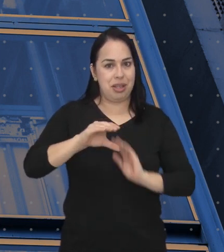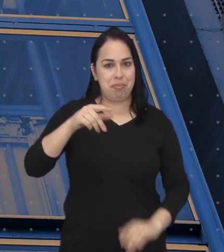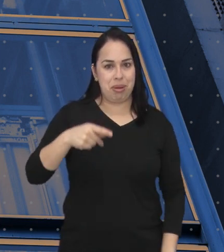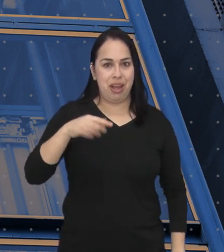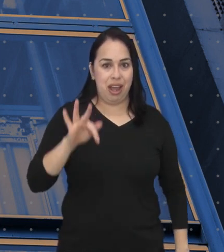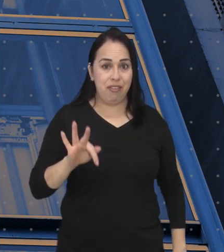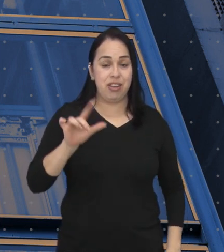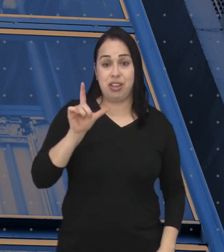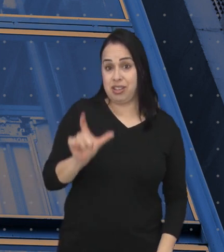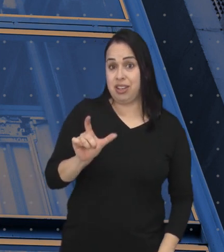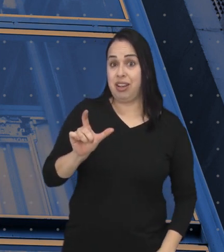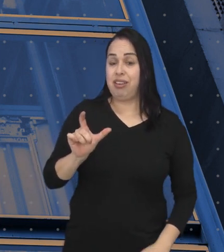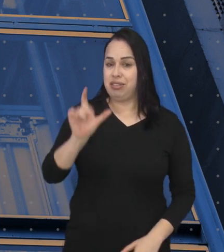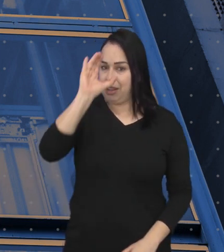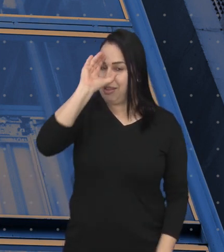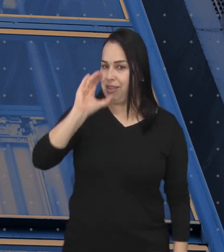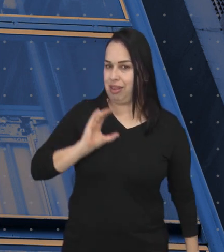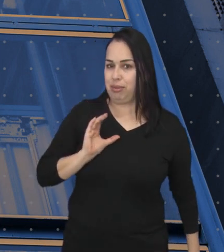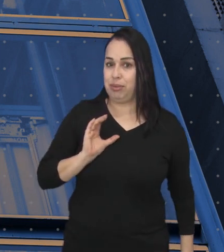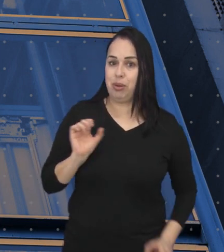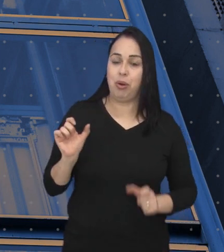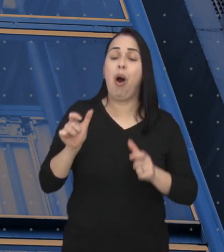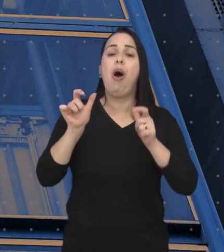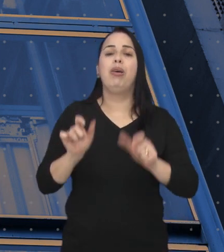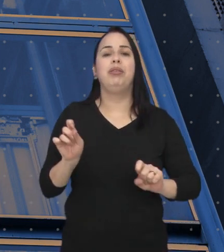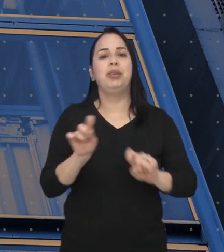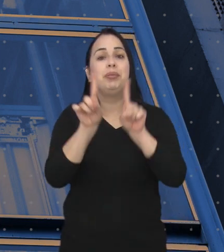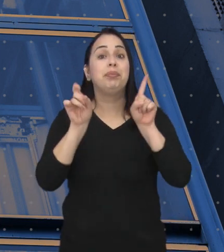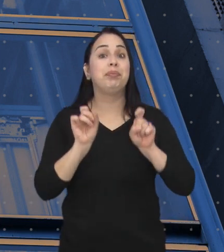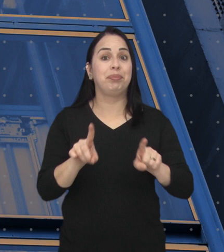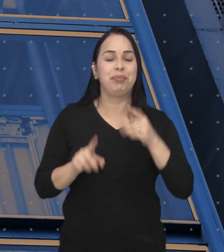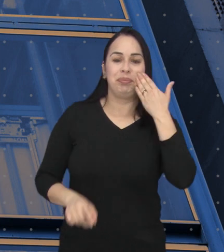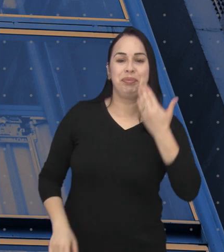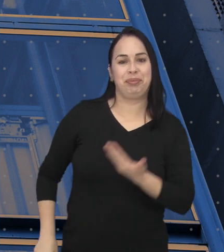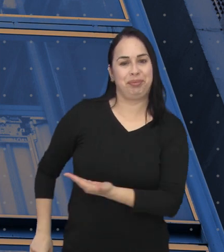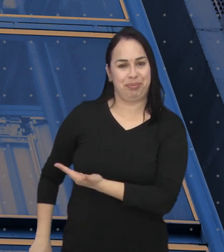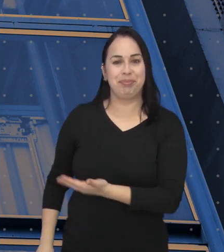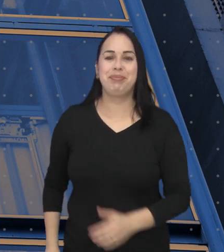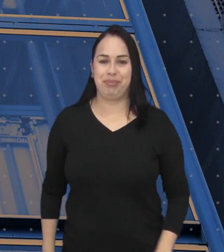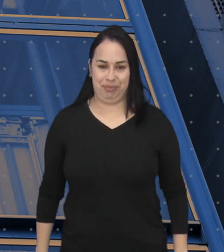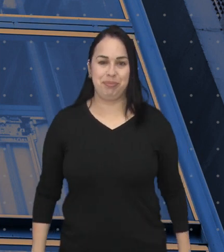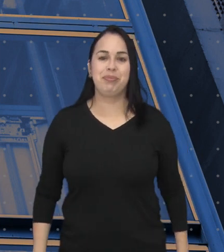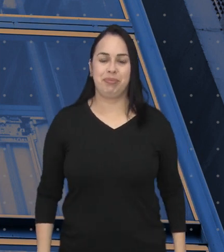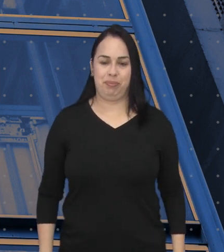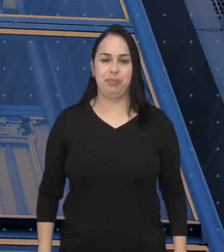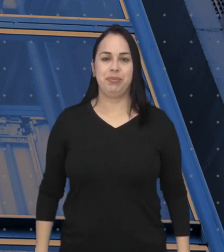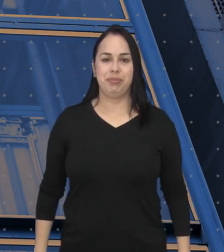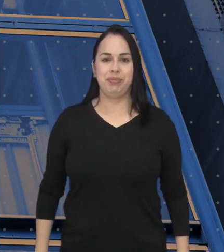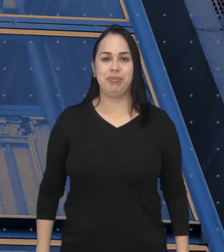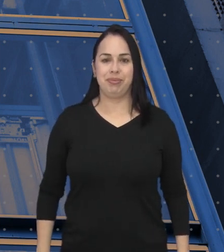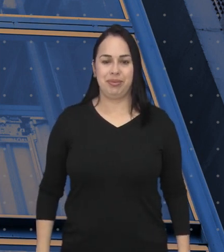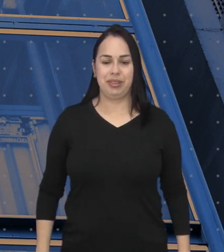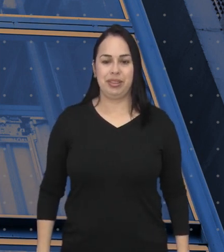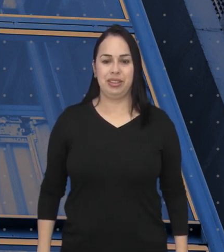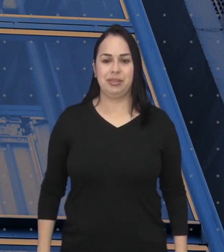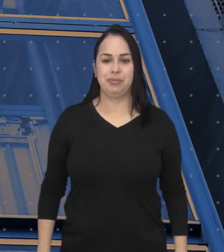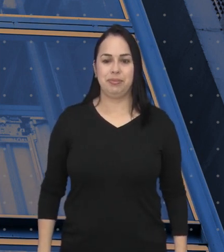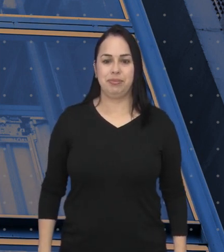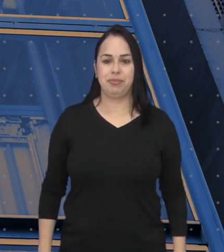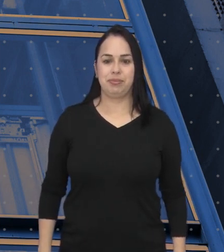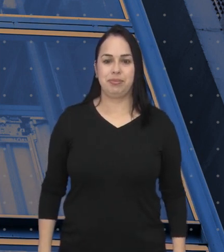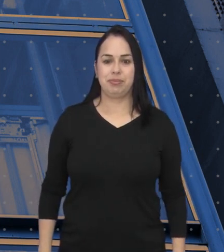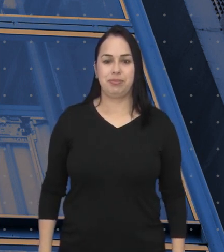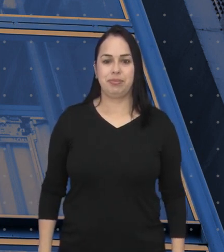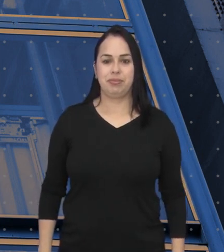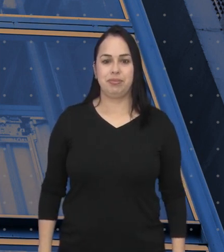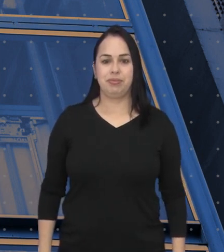RG, CPF, carteira de trabalho e o cartão cidadão. O PATI fica na Praça Afonso Pena, número 175, no centro.